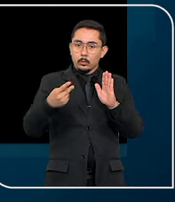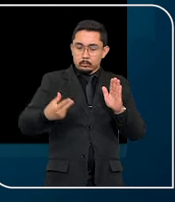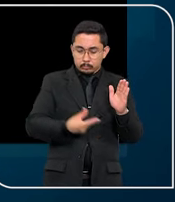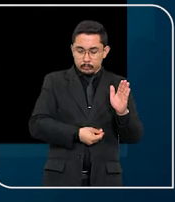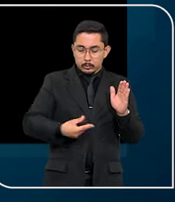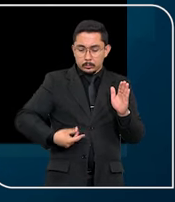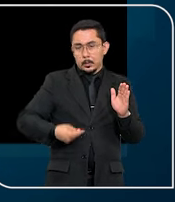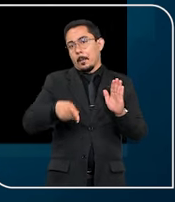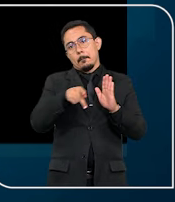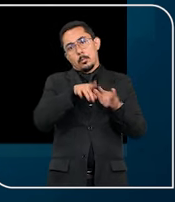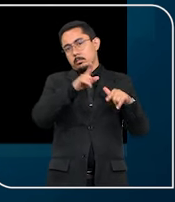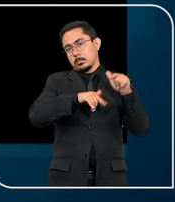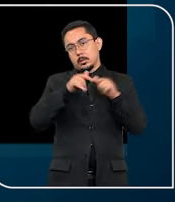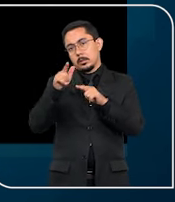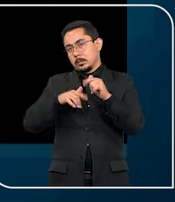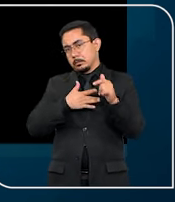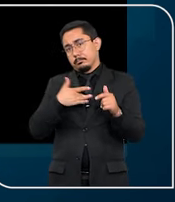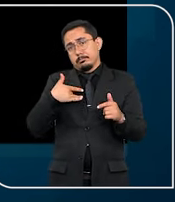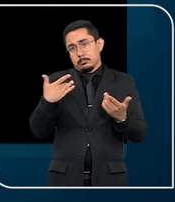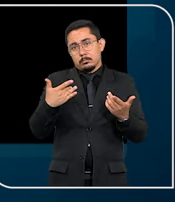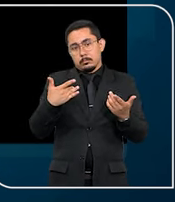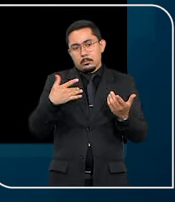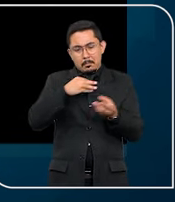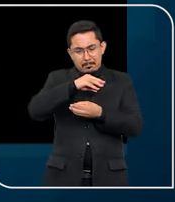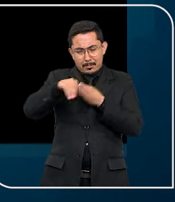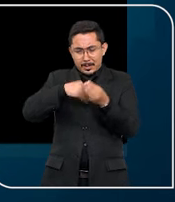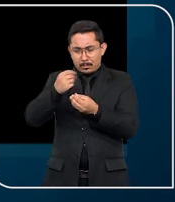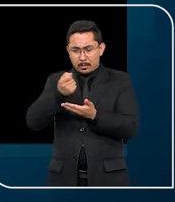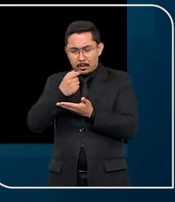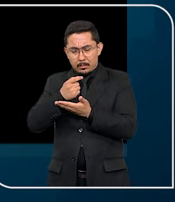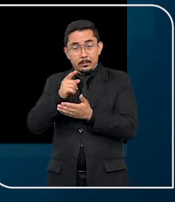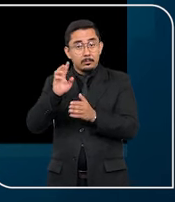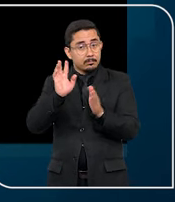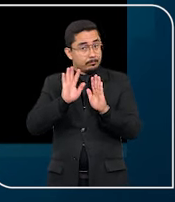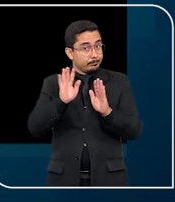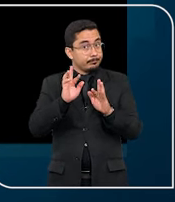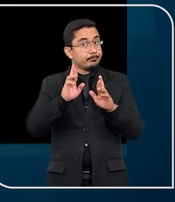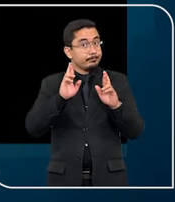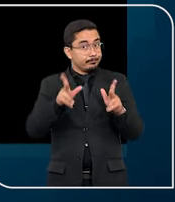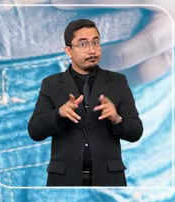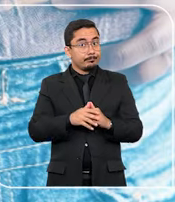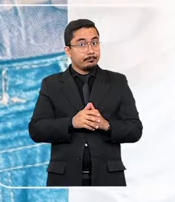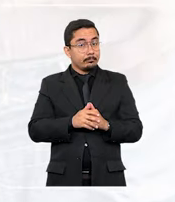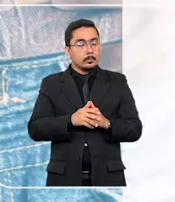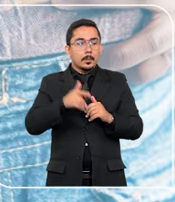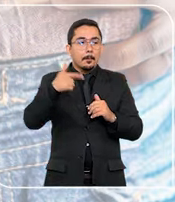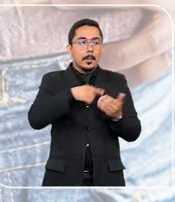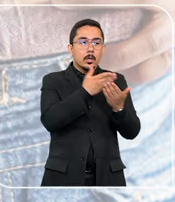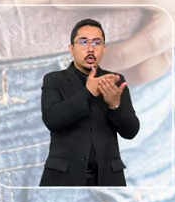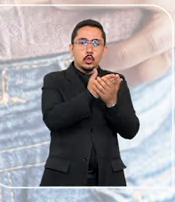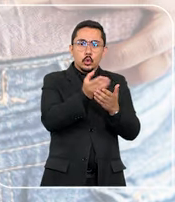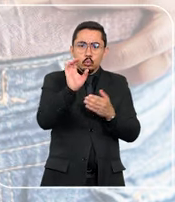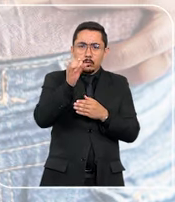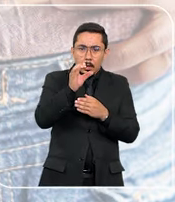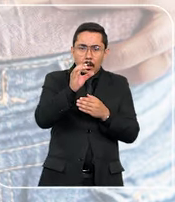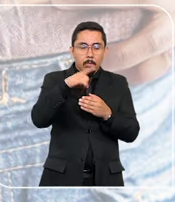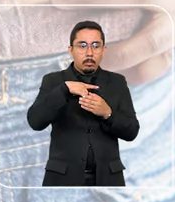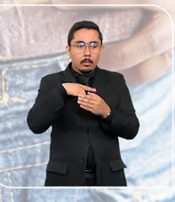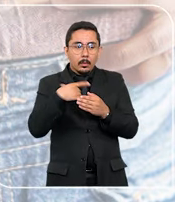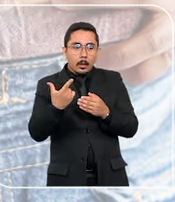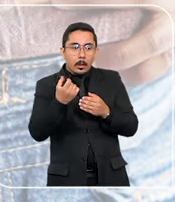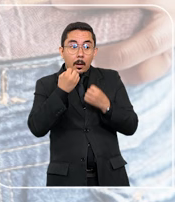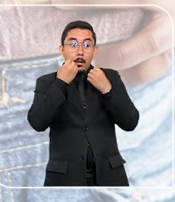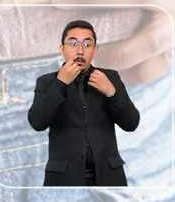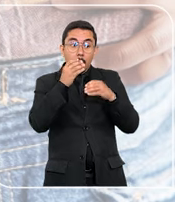como produtos para a saúde, e essa classificação não se confunde com a dos medicamentos. A relatora destacou que vários estudos científicos demonstram os